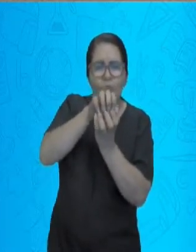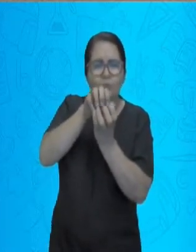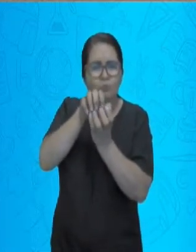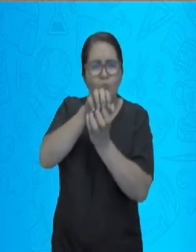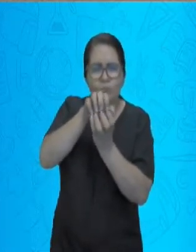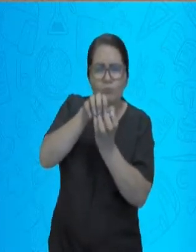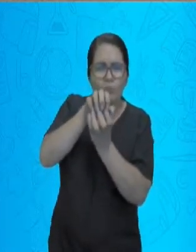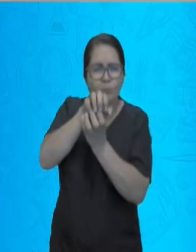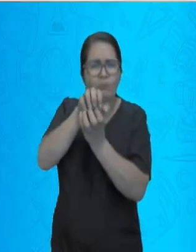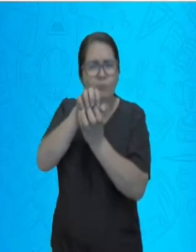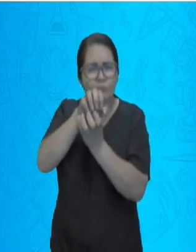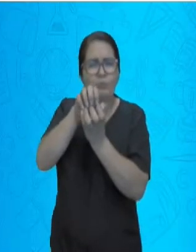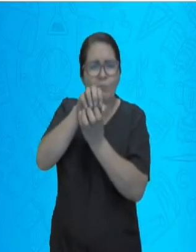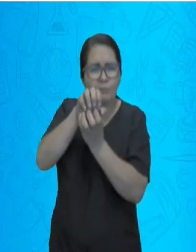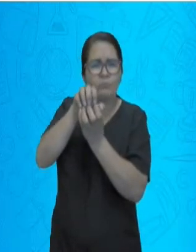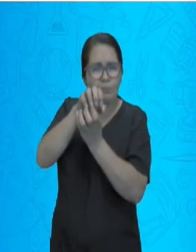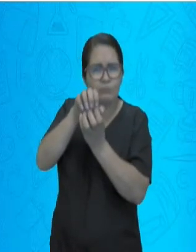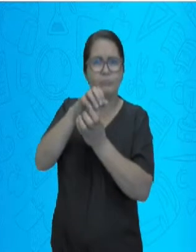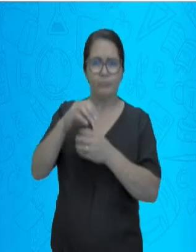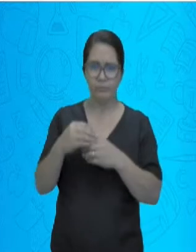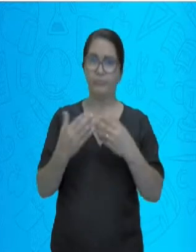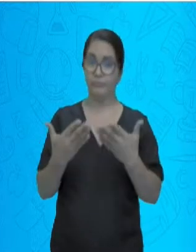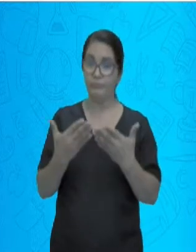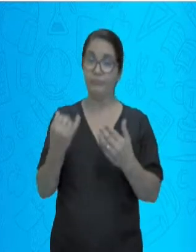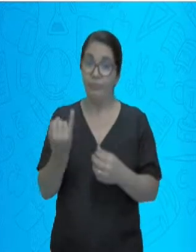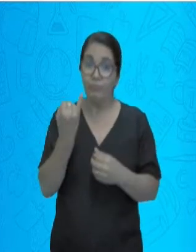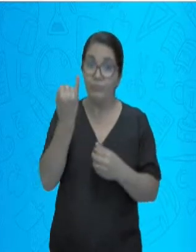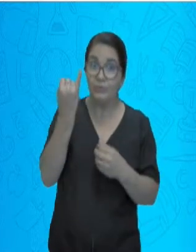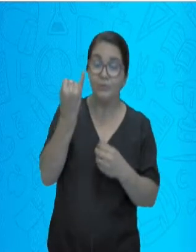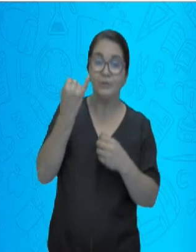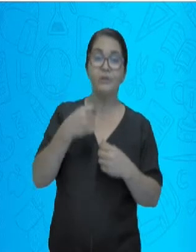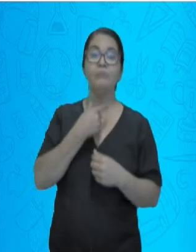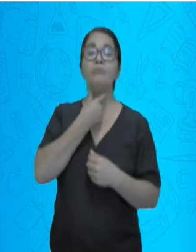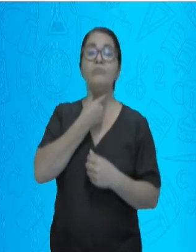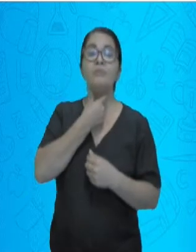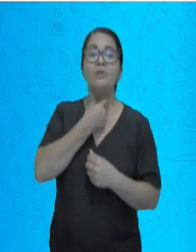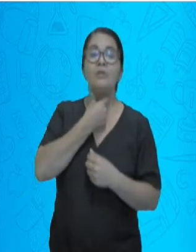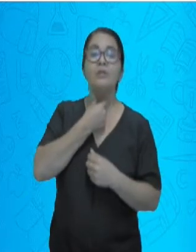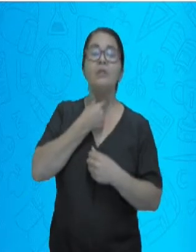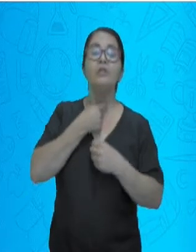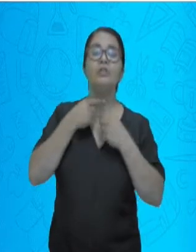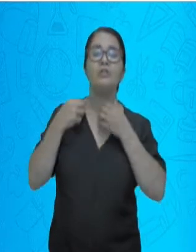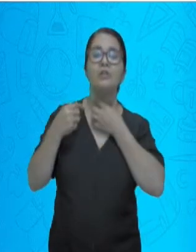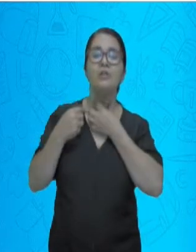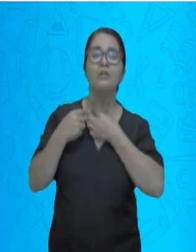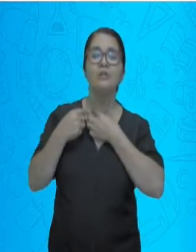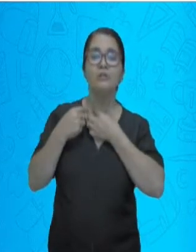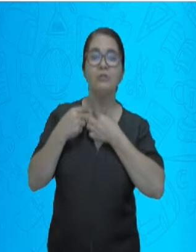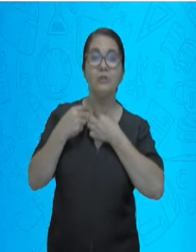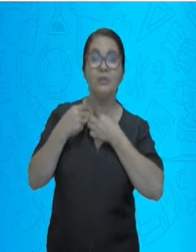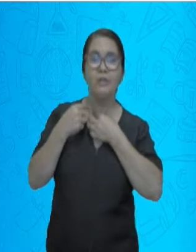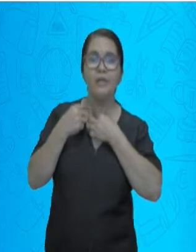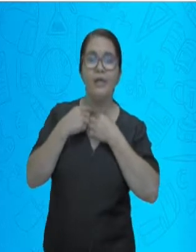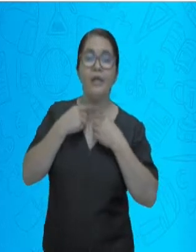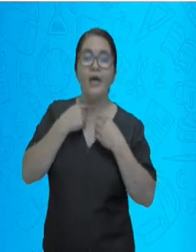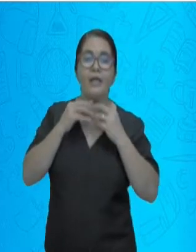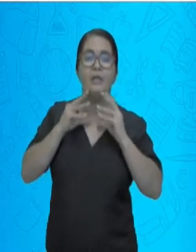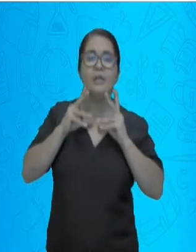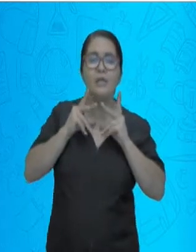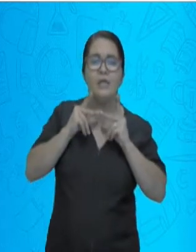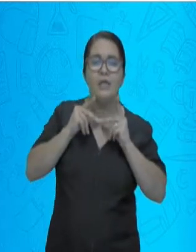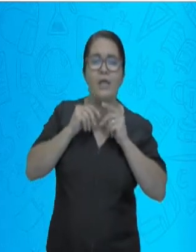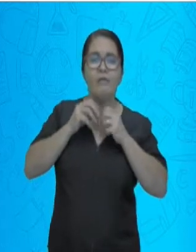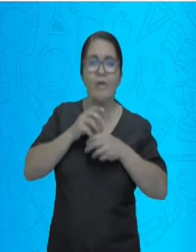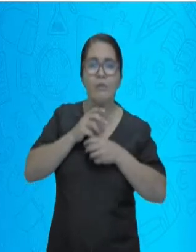a minha faringe. Chegando na faringe, ele também sofre um movimento